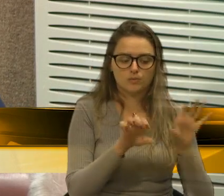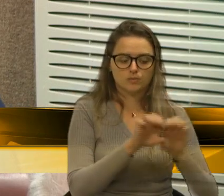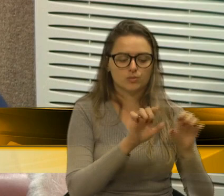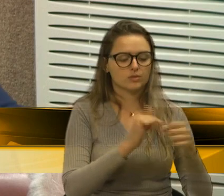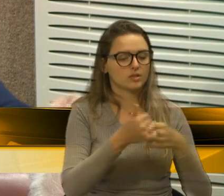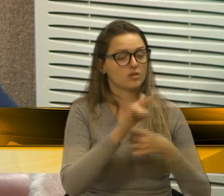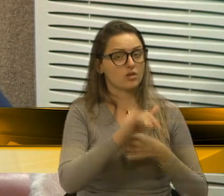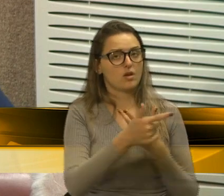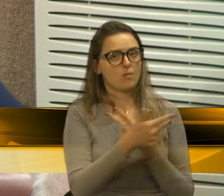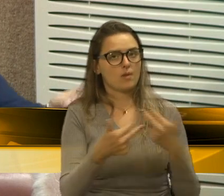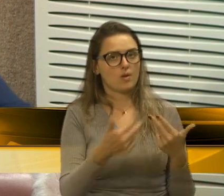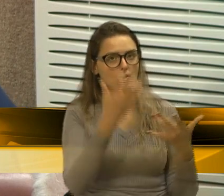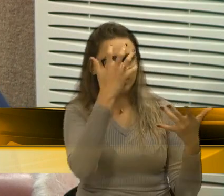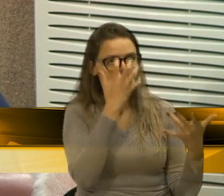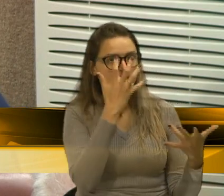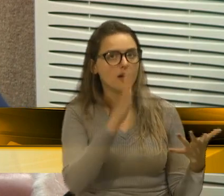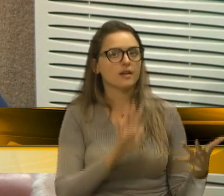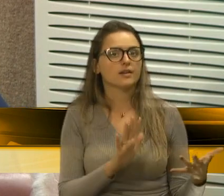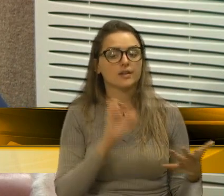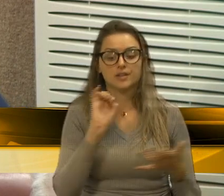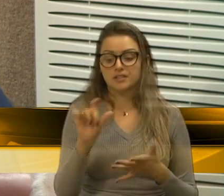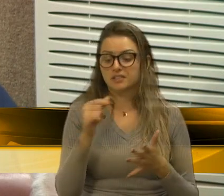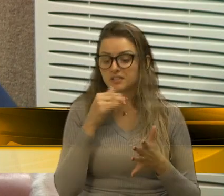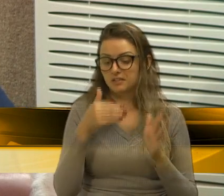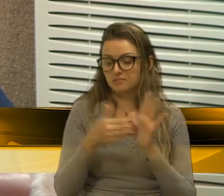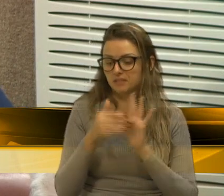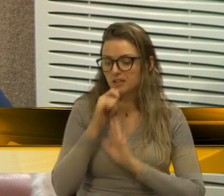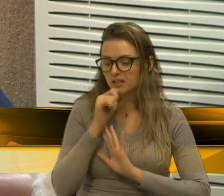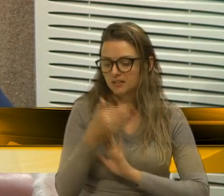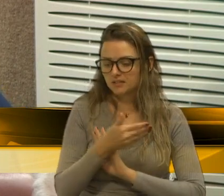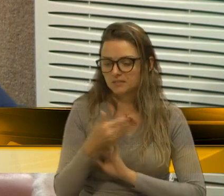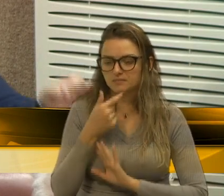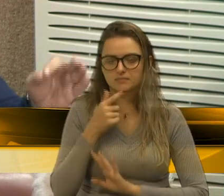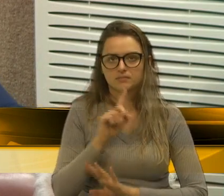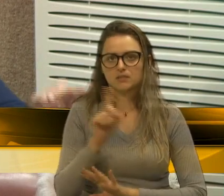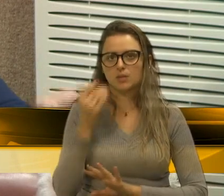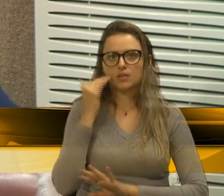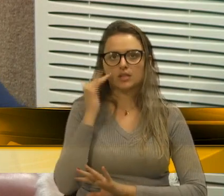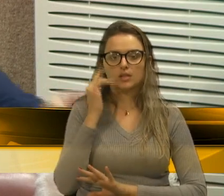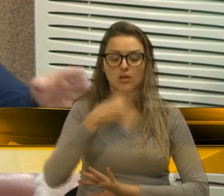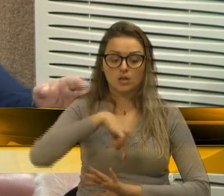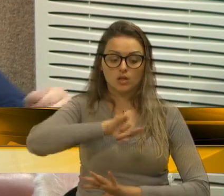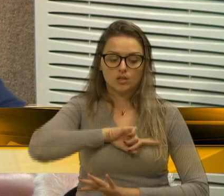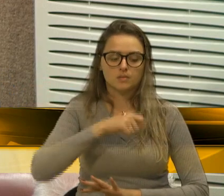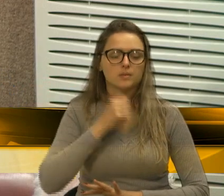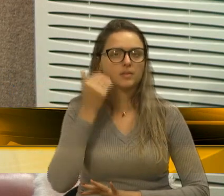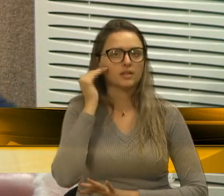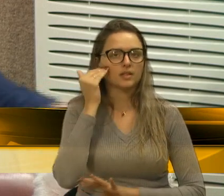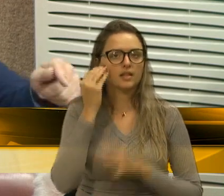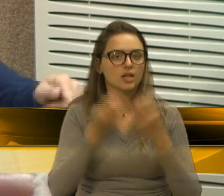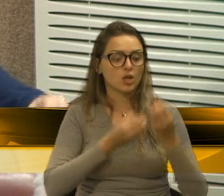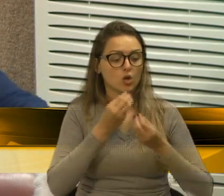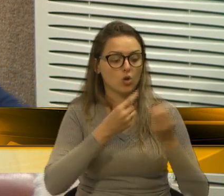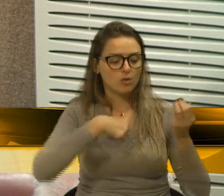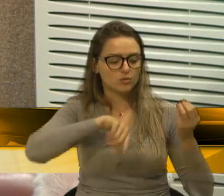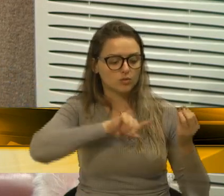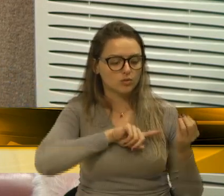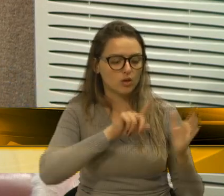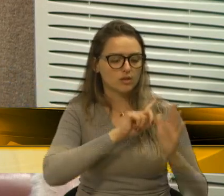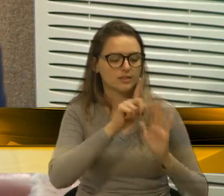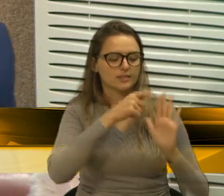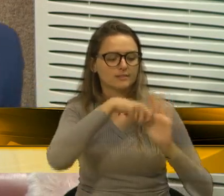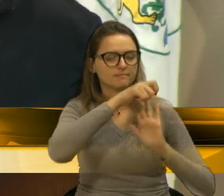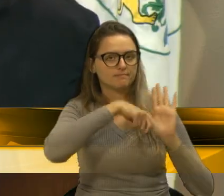E se não teve a capacidade para entender isso até agora, me diz com o vereador Eloy, mas nós temos que pensar muito bem em como é nós vamos nos comportar na hora do veto desse